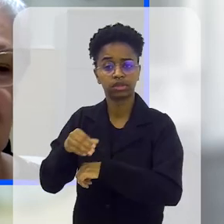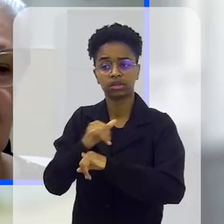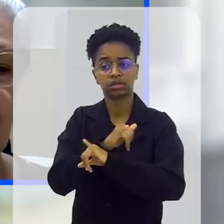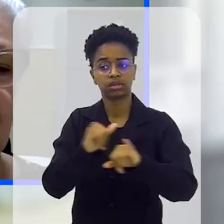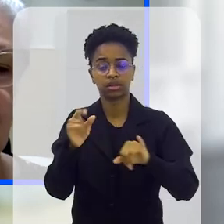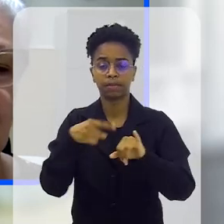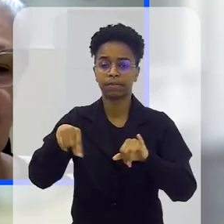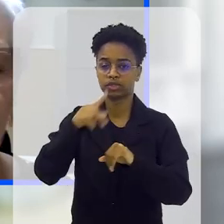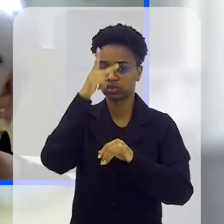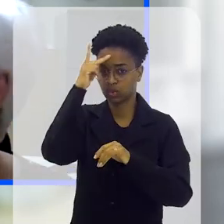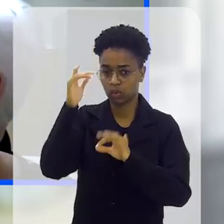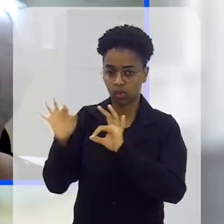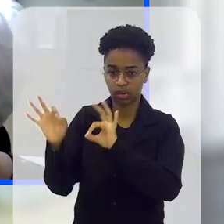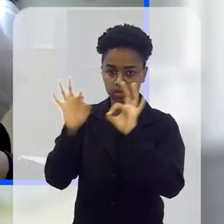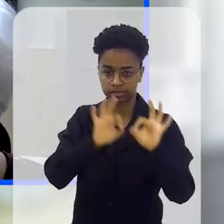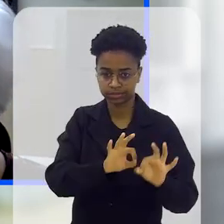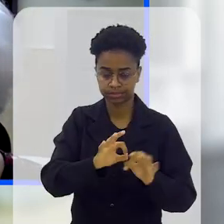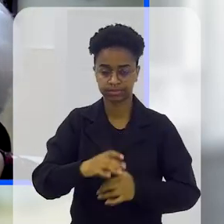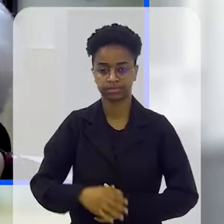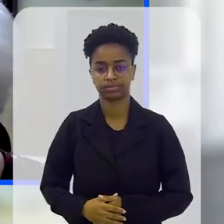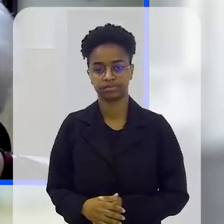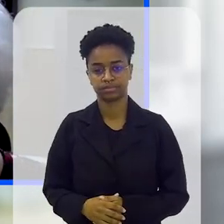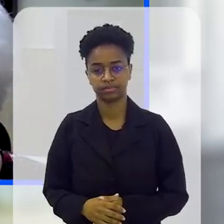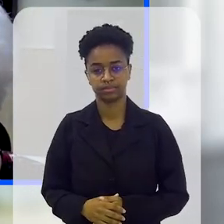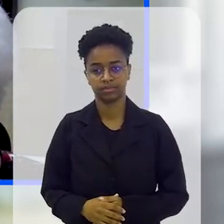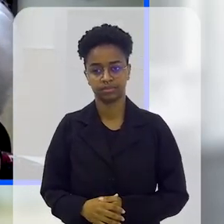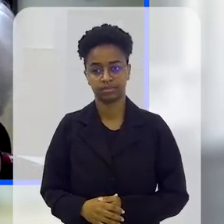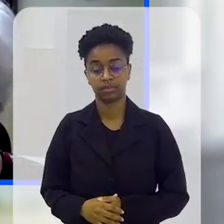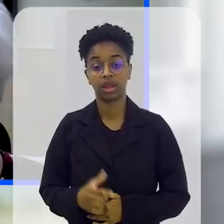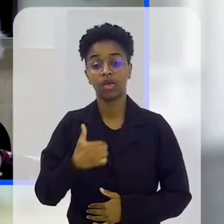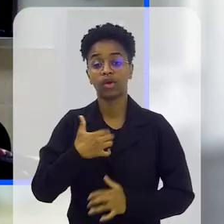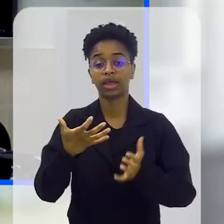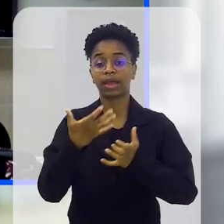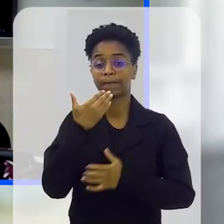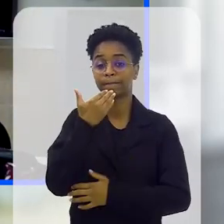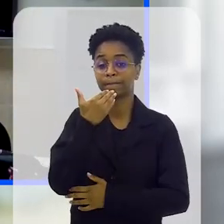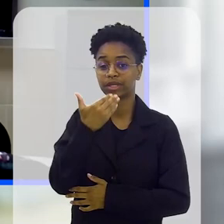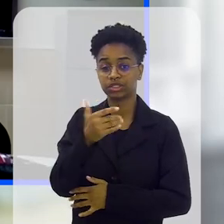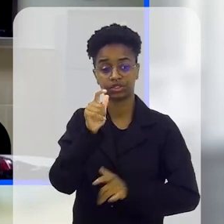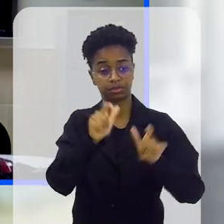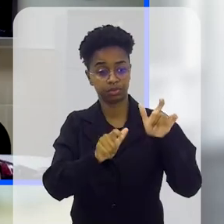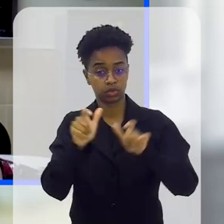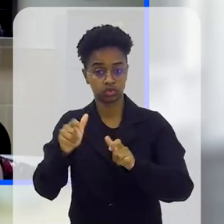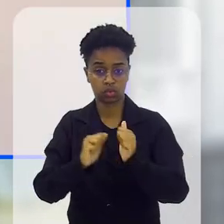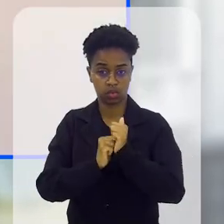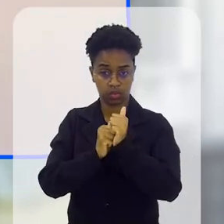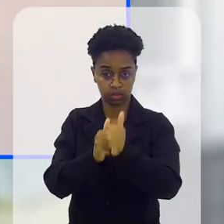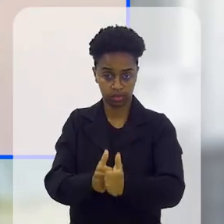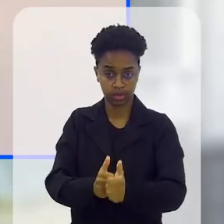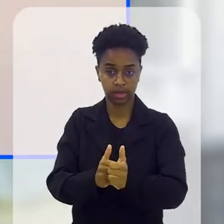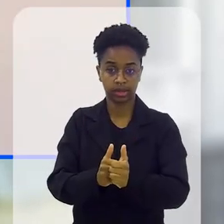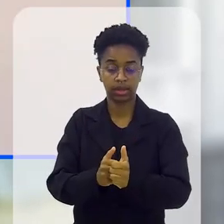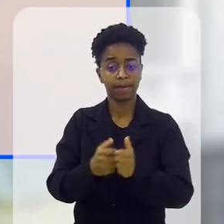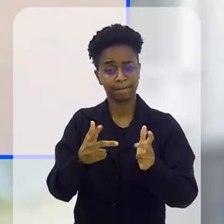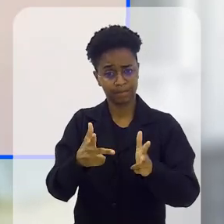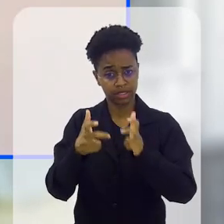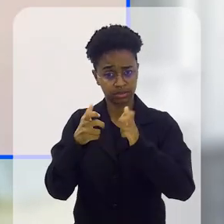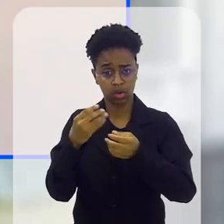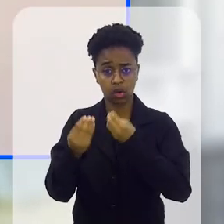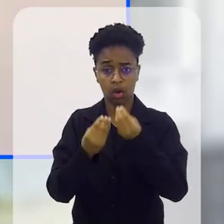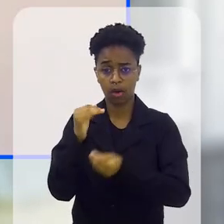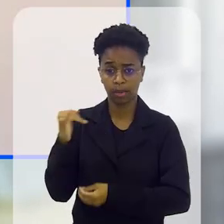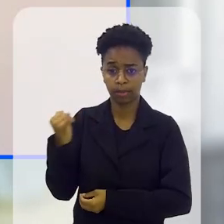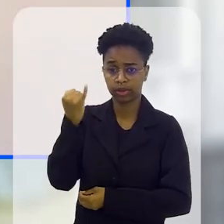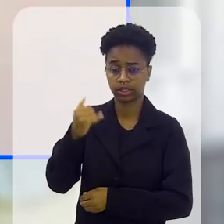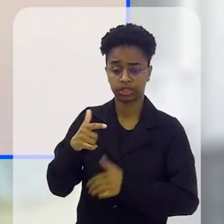qual o recado que você deixa para quem acompanhou aí o nosso programa? Então, eu queria pedir mesmo para as pessoas que acompanharam,